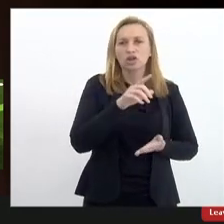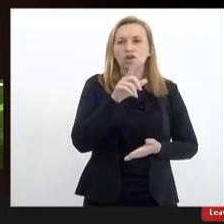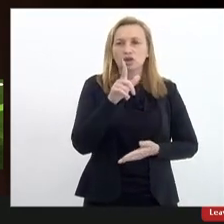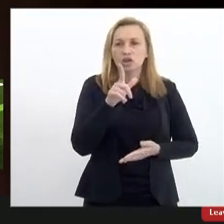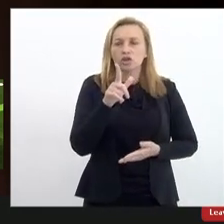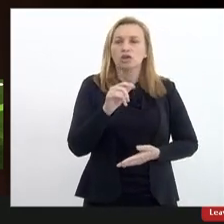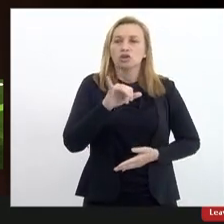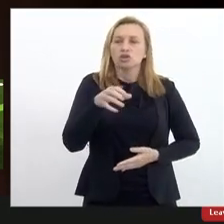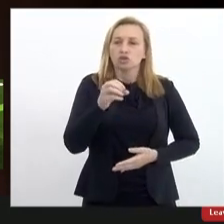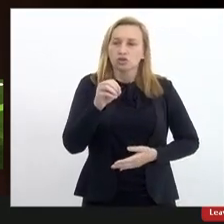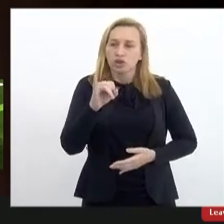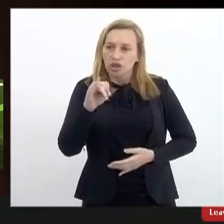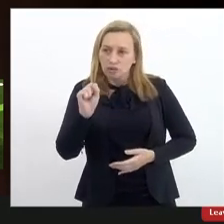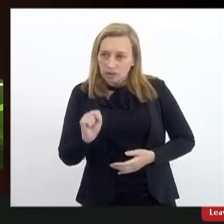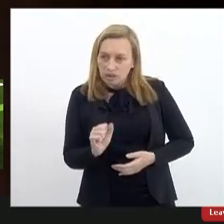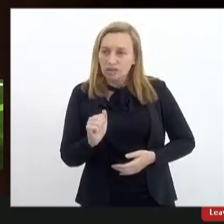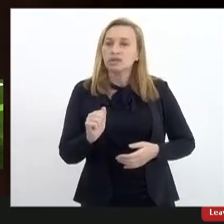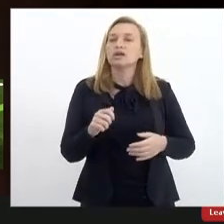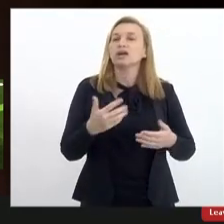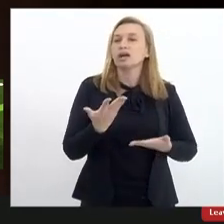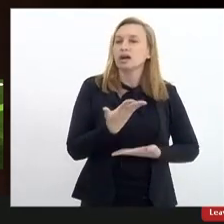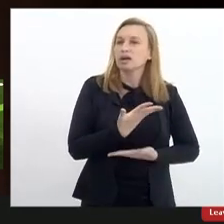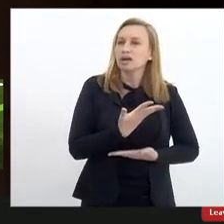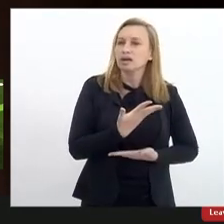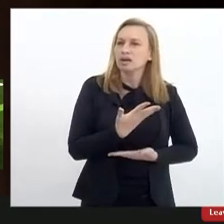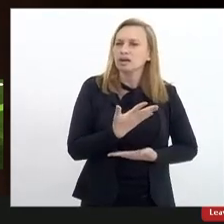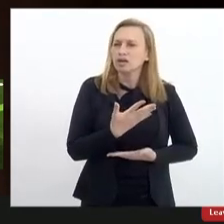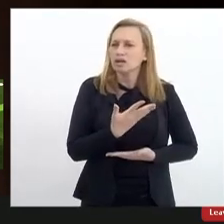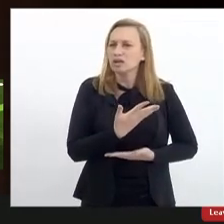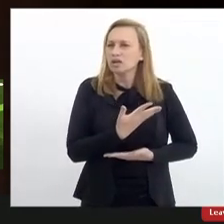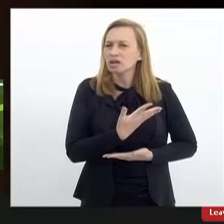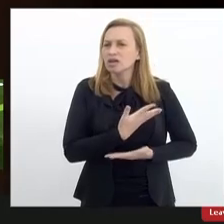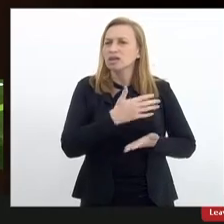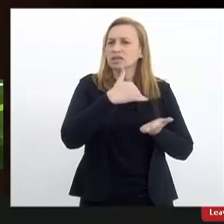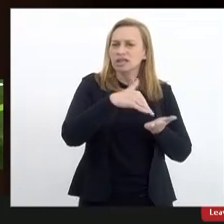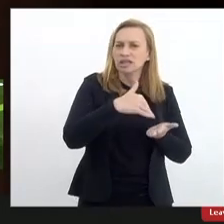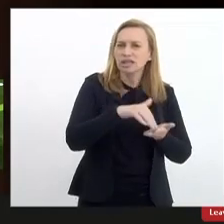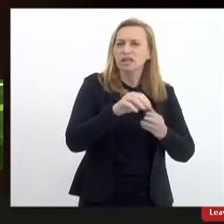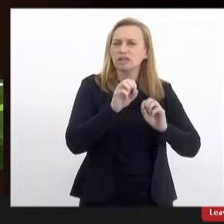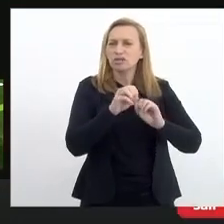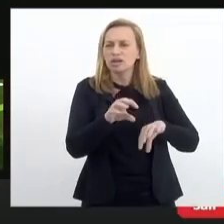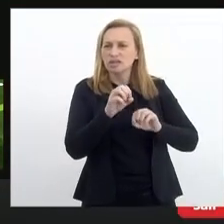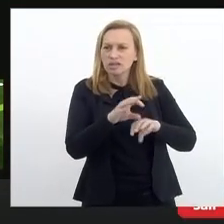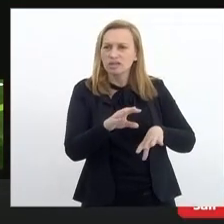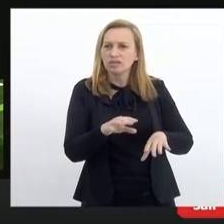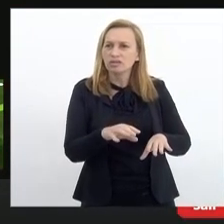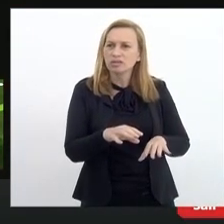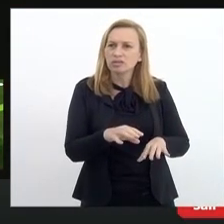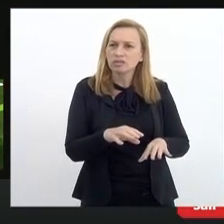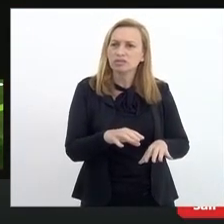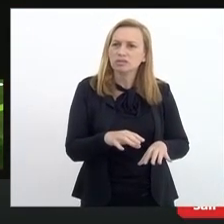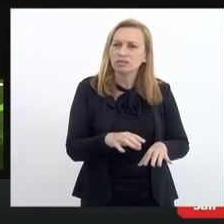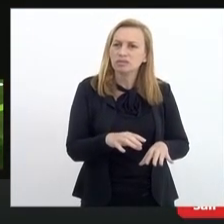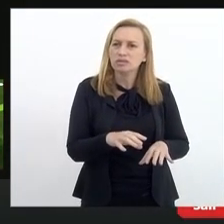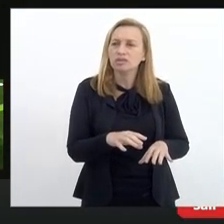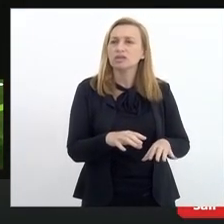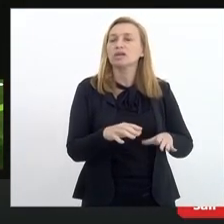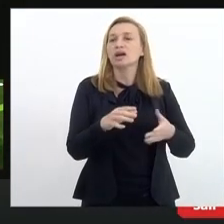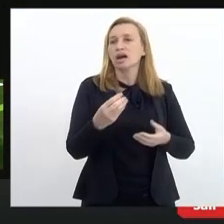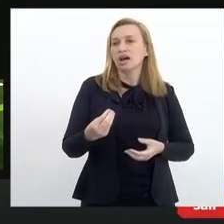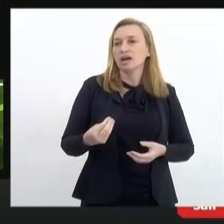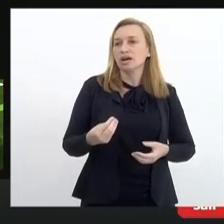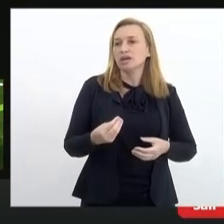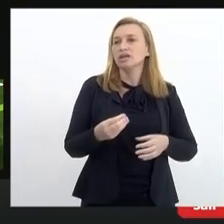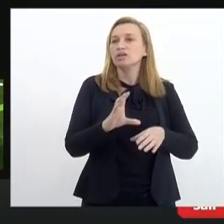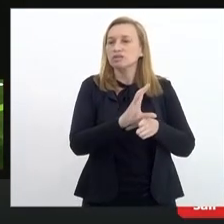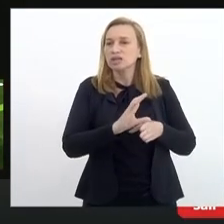presente minha querida minha querida Bia também lá na Secretaria de Educação eu não sei se eu mencionei mas também agradeço a presença da conselha